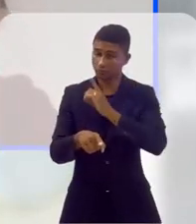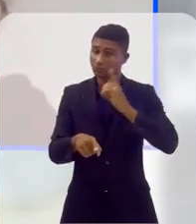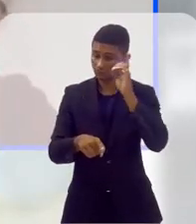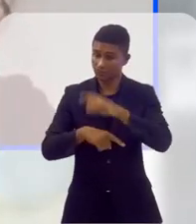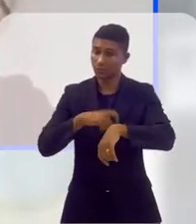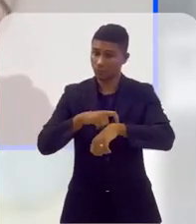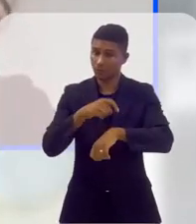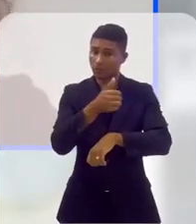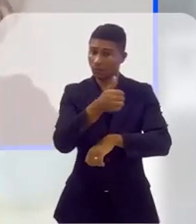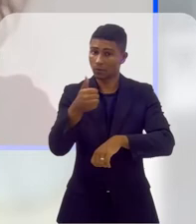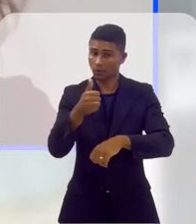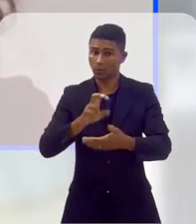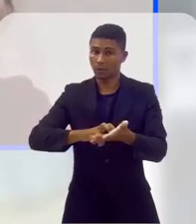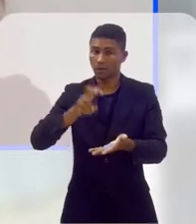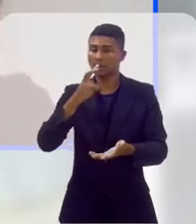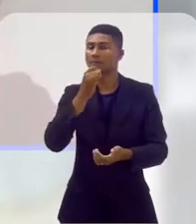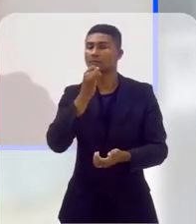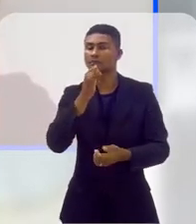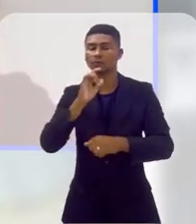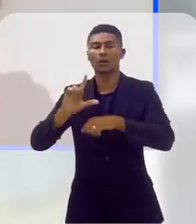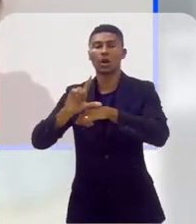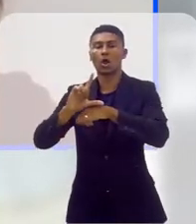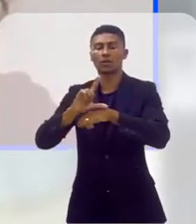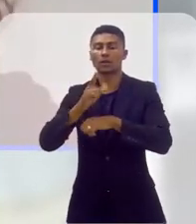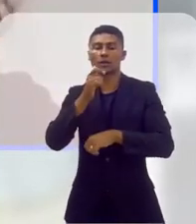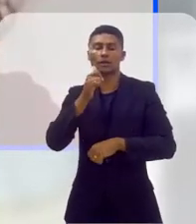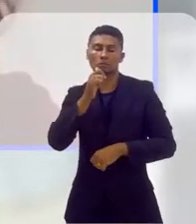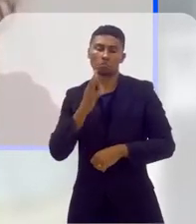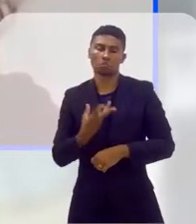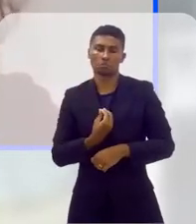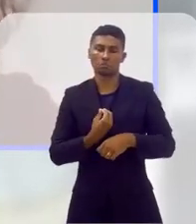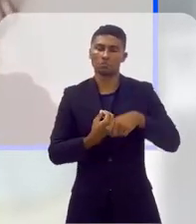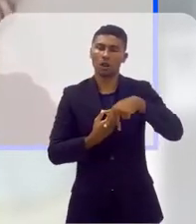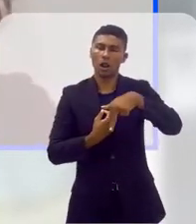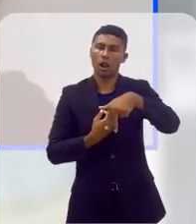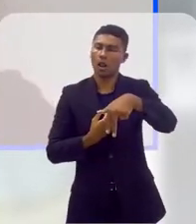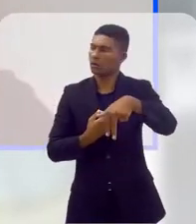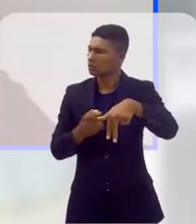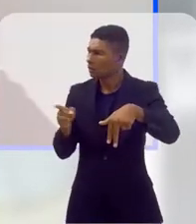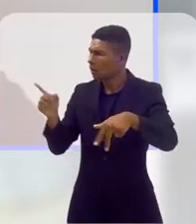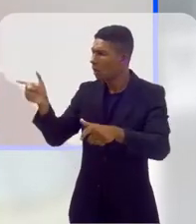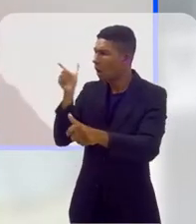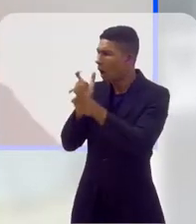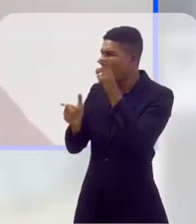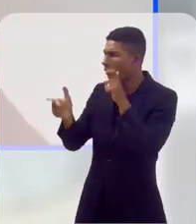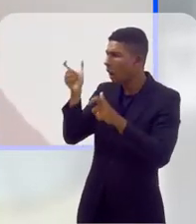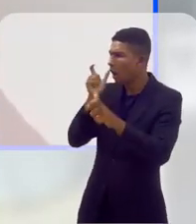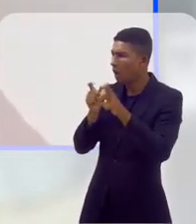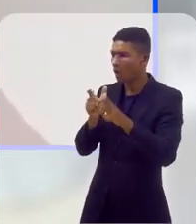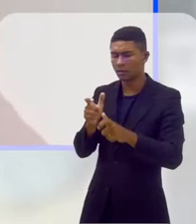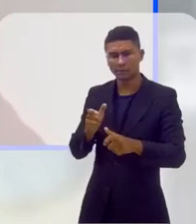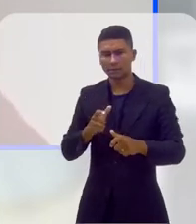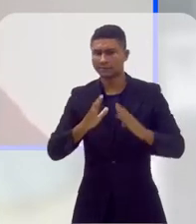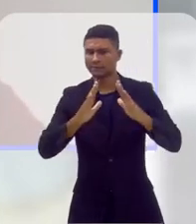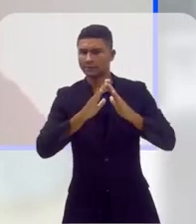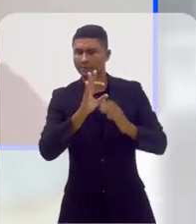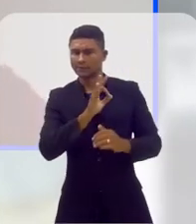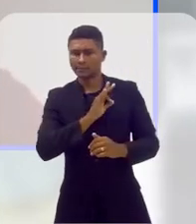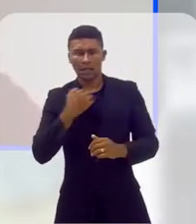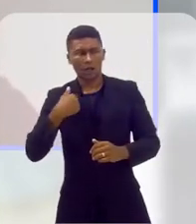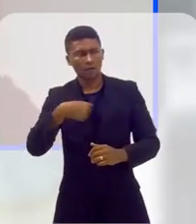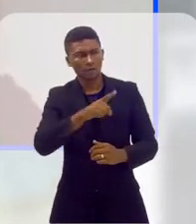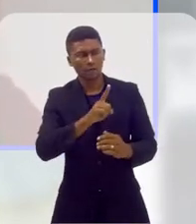travesti que estava passando em frente de uma loja, agrediram ela verbalmente, e ela foi registrar a ocorrência e ela saiu agredida da delegacia,